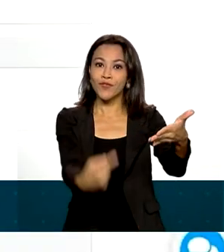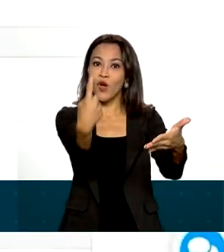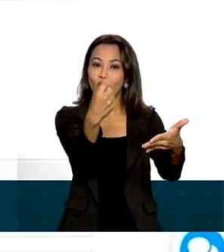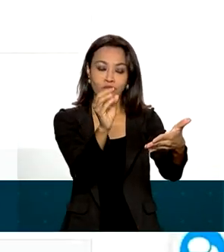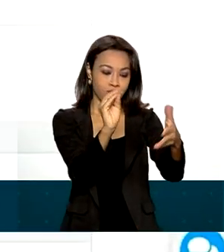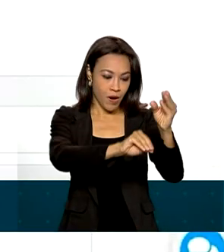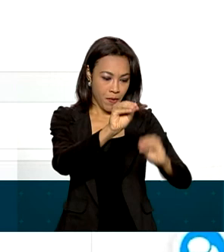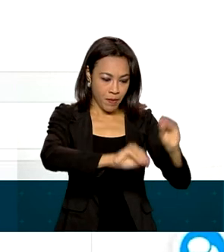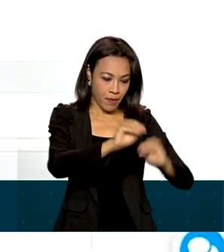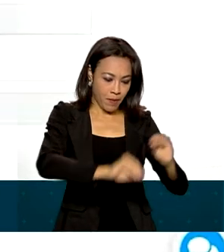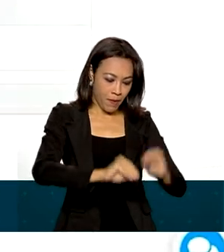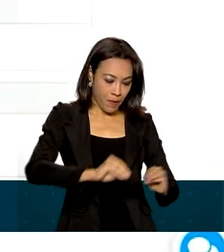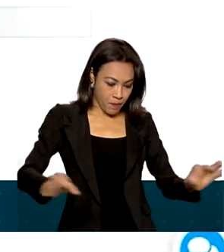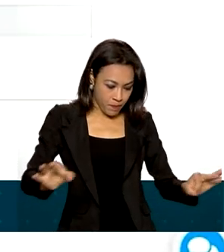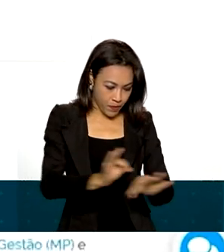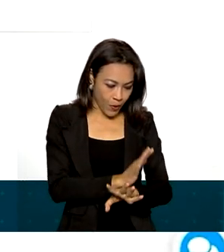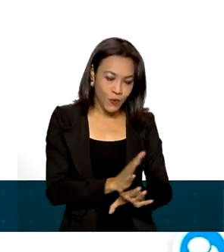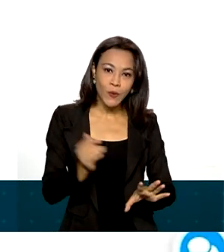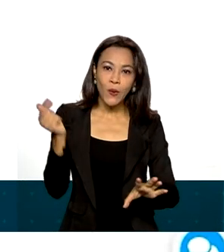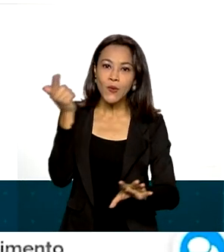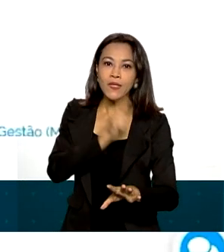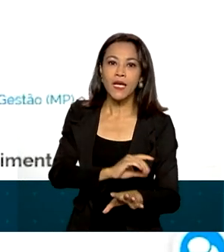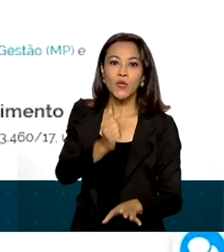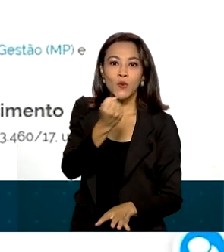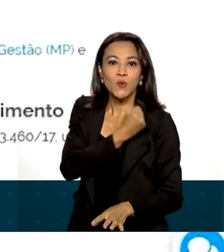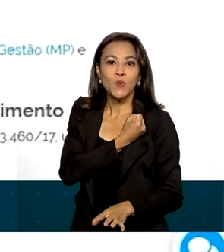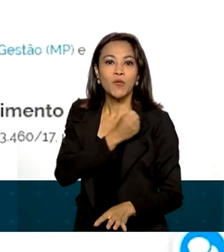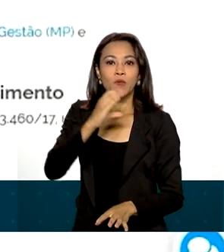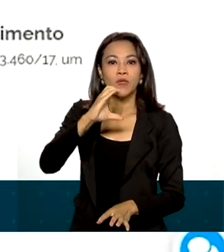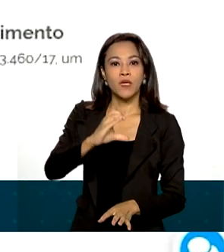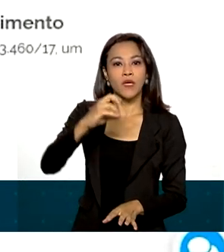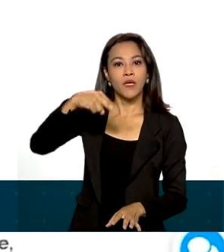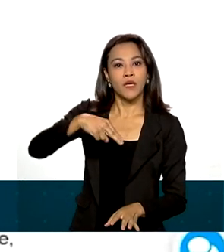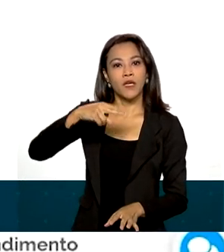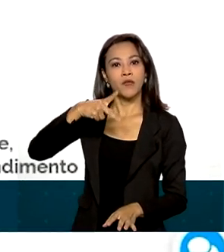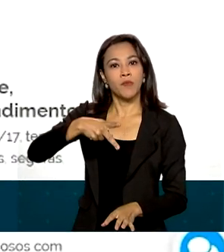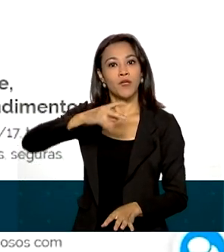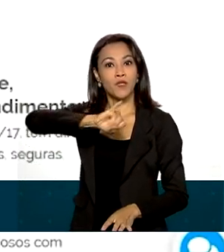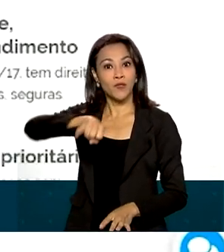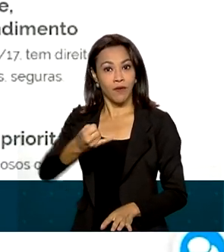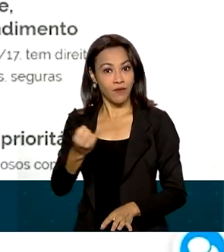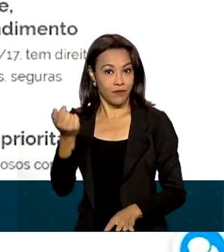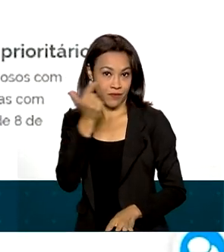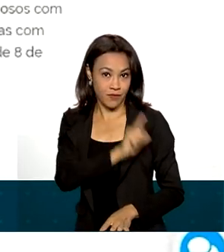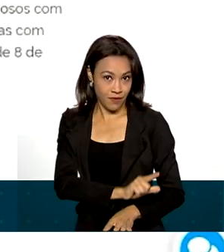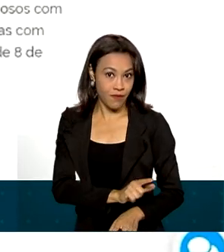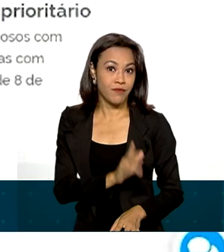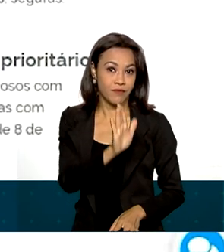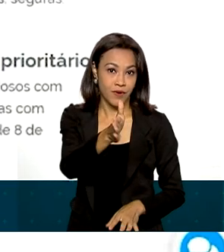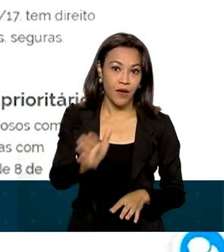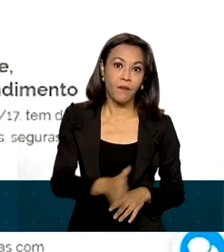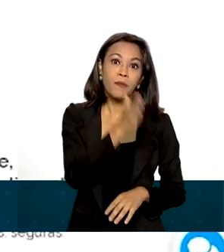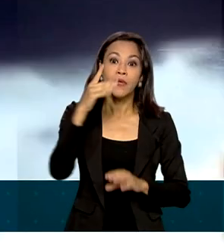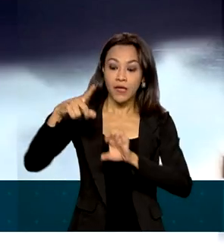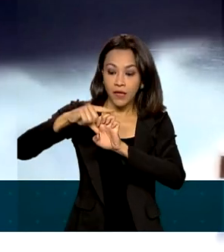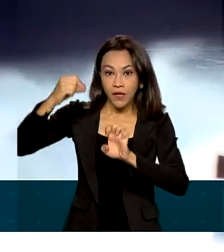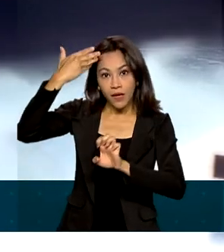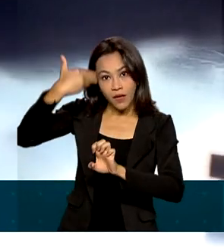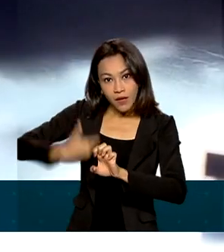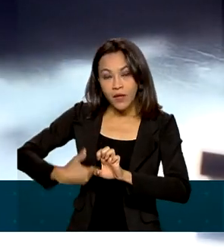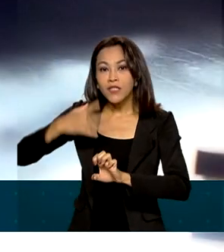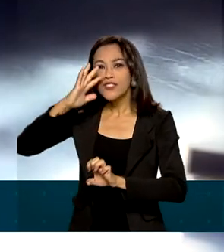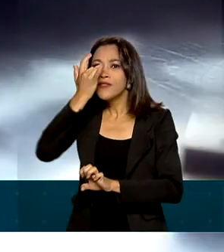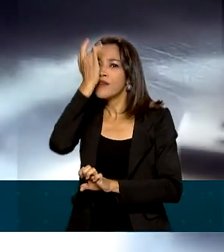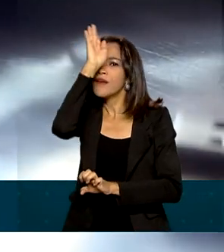Com ele, já é possível conseguir o número de CNPJ. E o empreendedor ainda pode adquirir de graça a